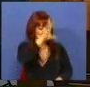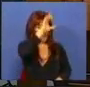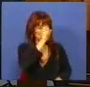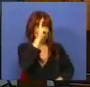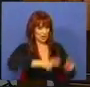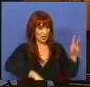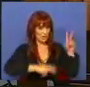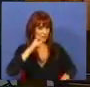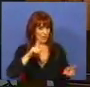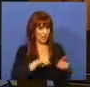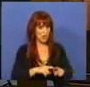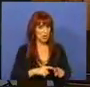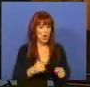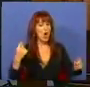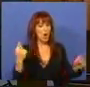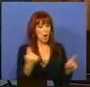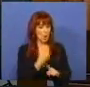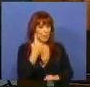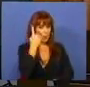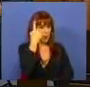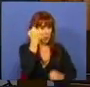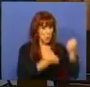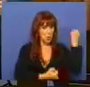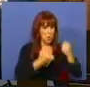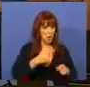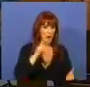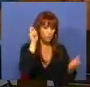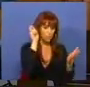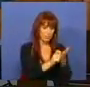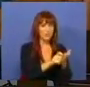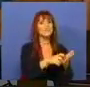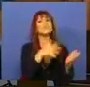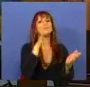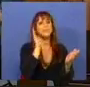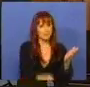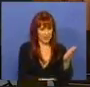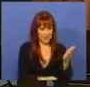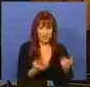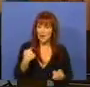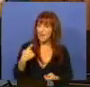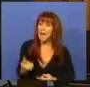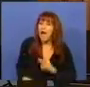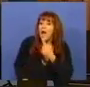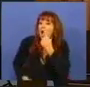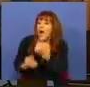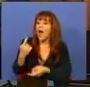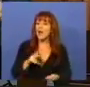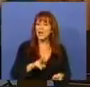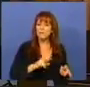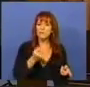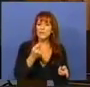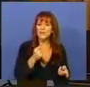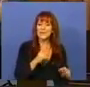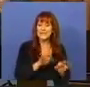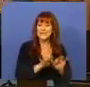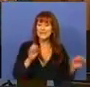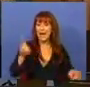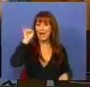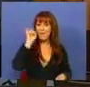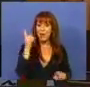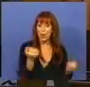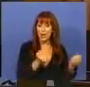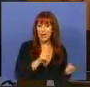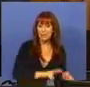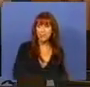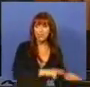Finanças comprar um carro, tem que o registrar. Mas se alguém transferir o mesmo valor